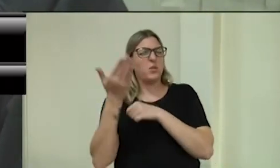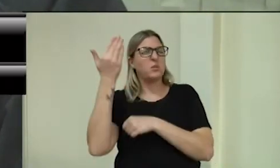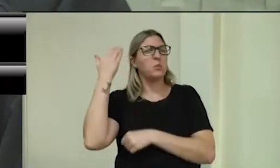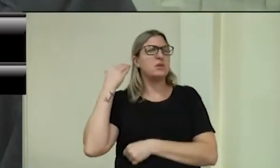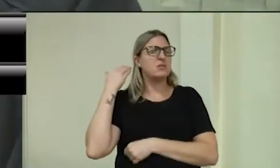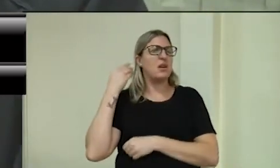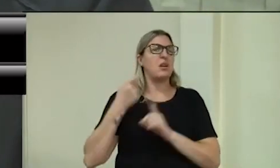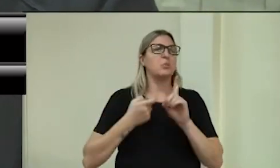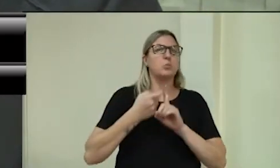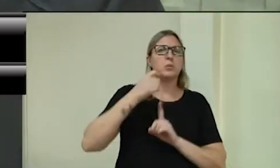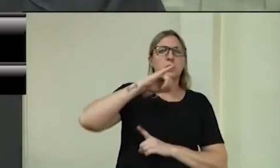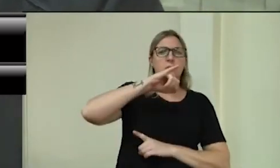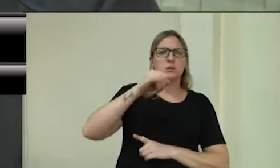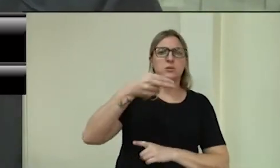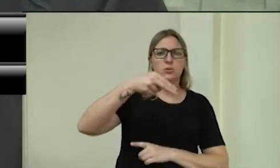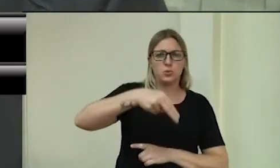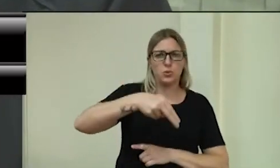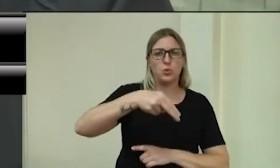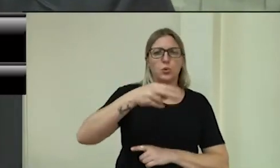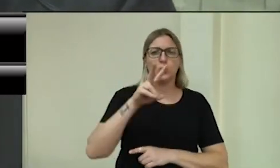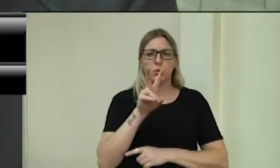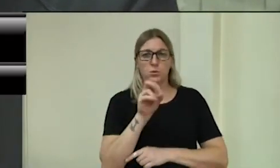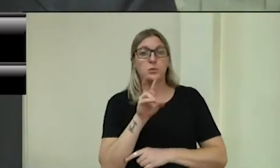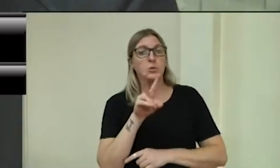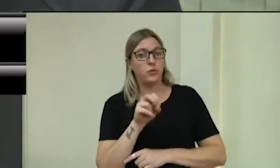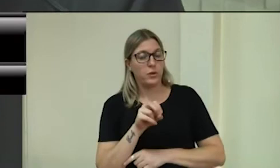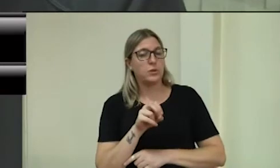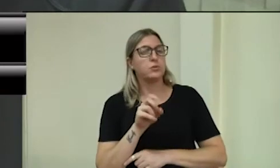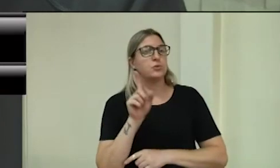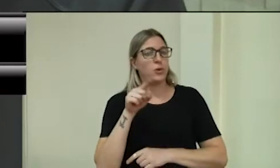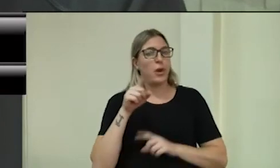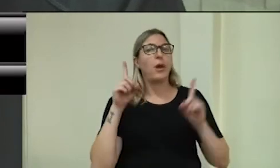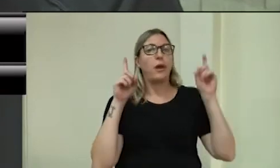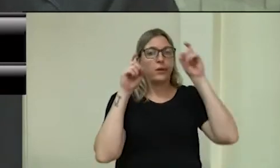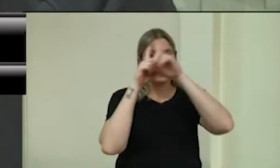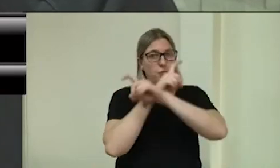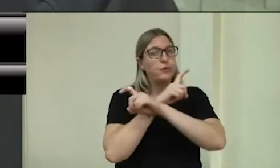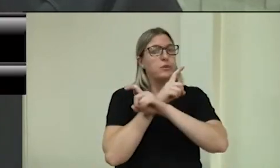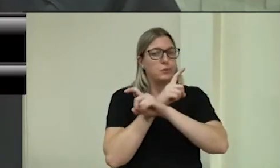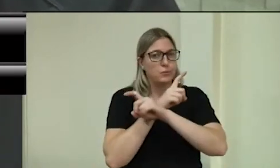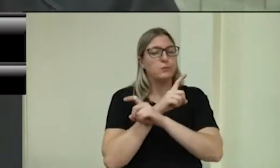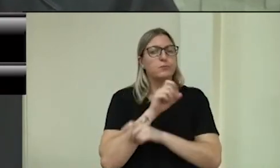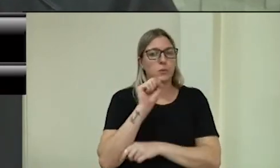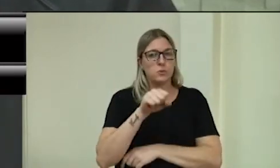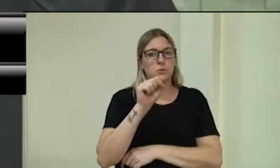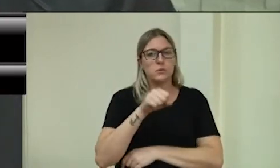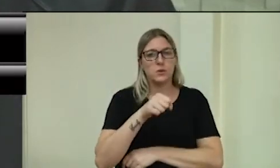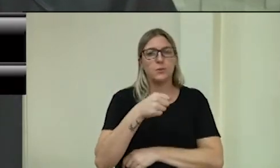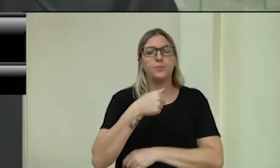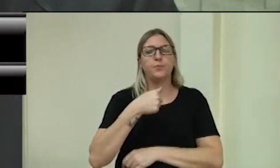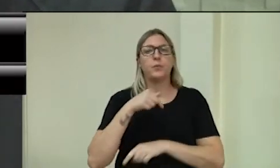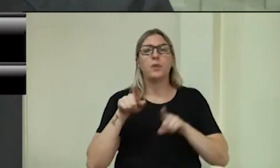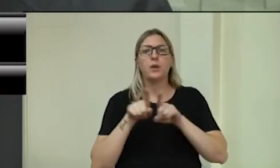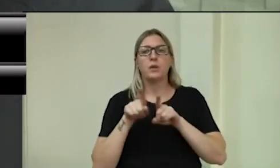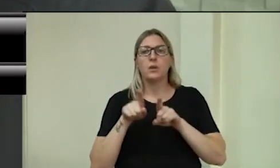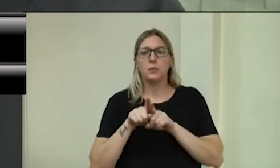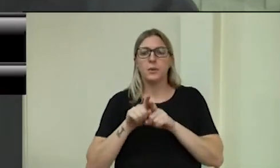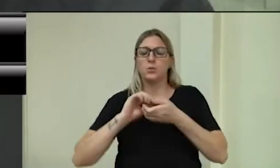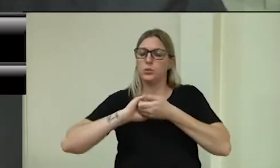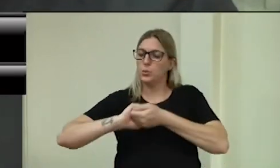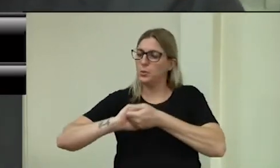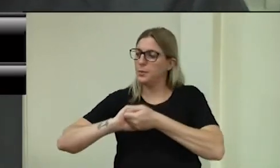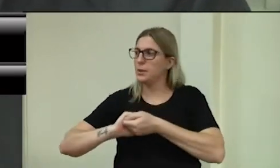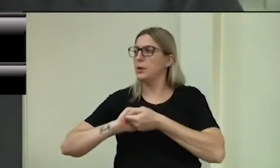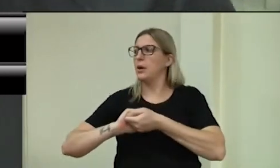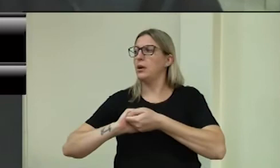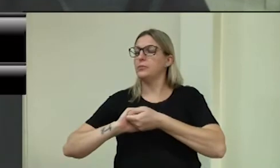e a situação não é fácil. Também, fazer uma saudação e desejar melhoras ao vereador Juarez Bernardi,